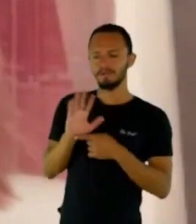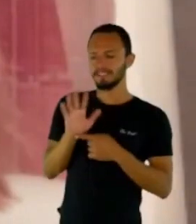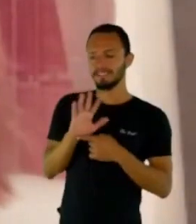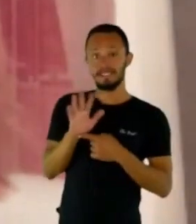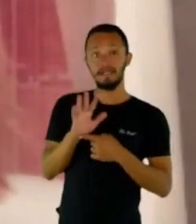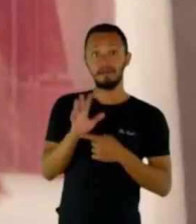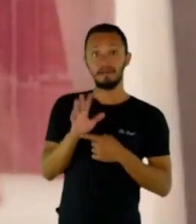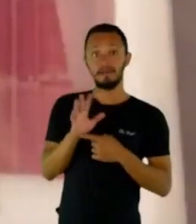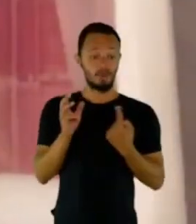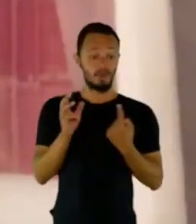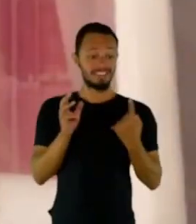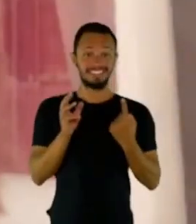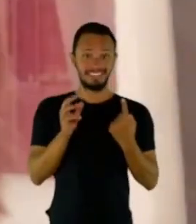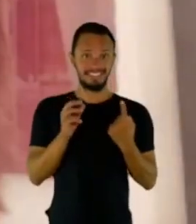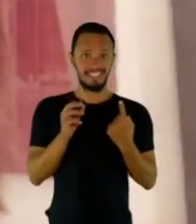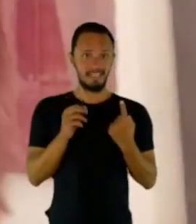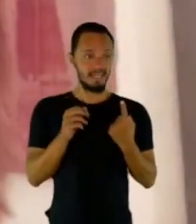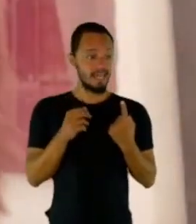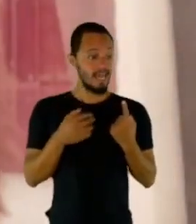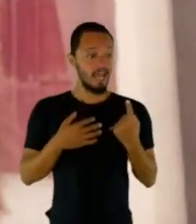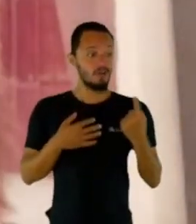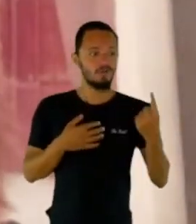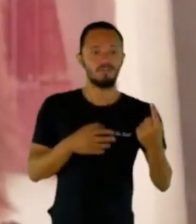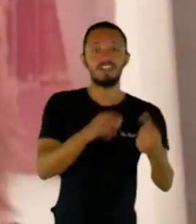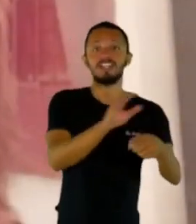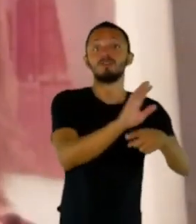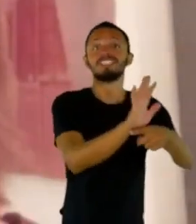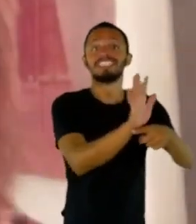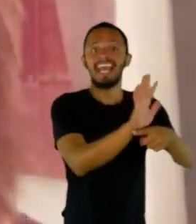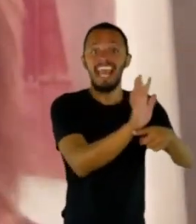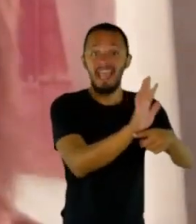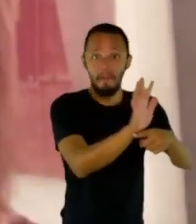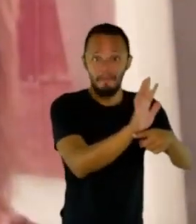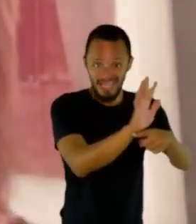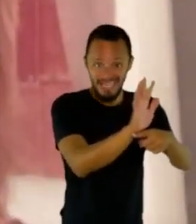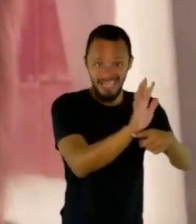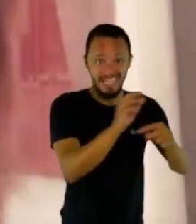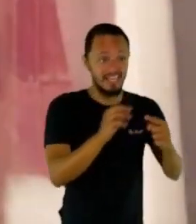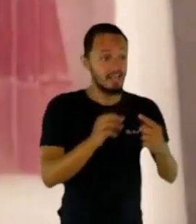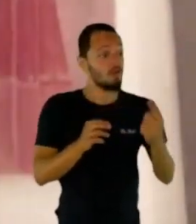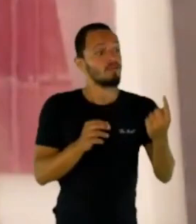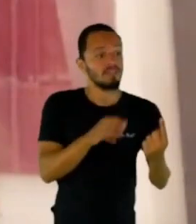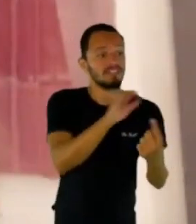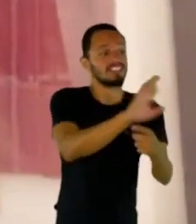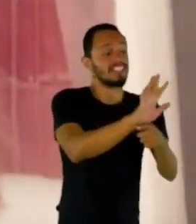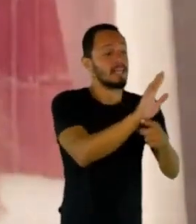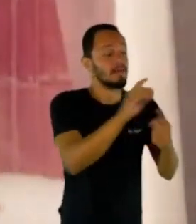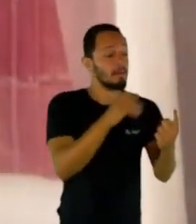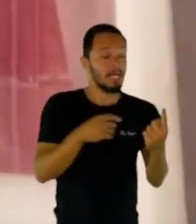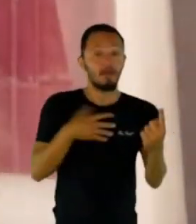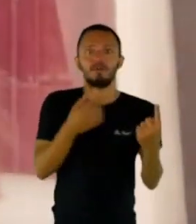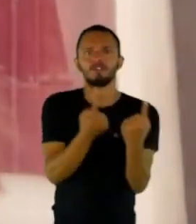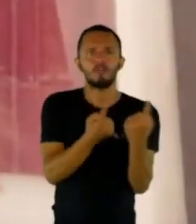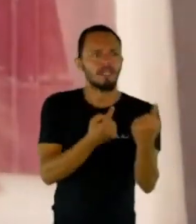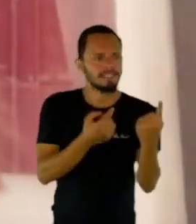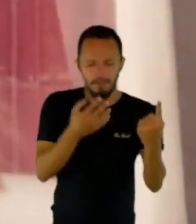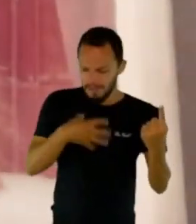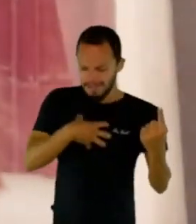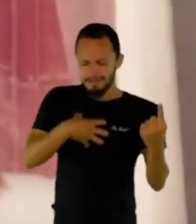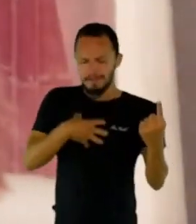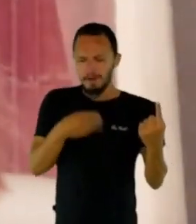me divertindo sem meus filhos? falei, cara, eles às vezes não estão nem aí pra você. É muito complicado.